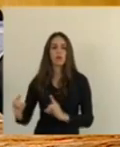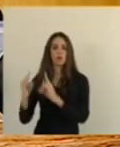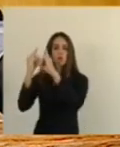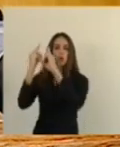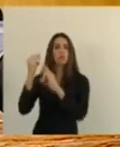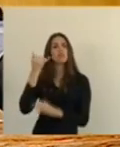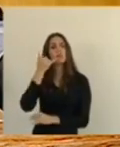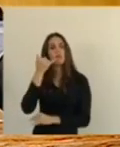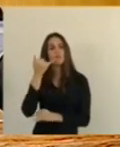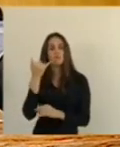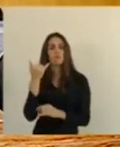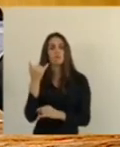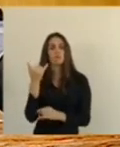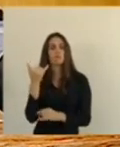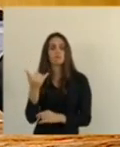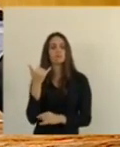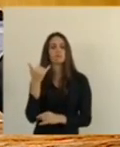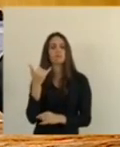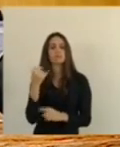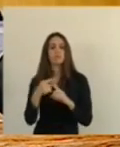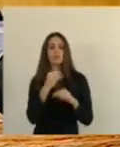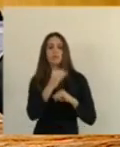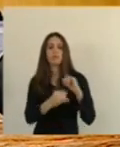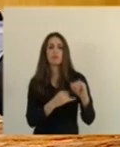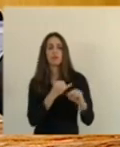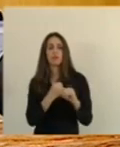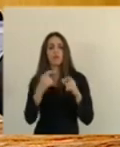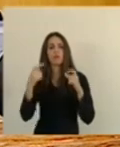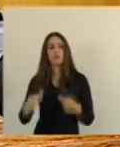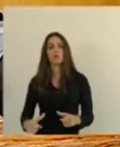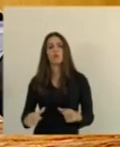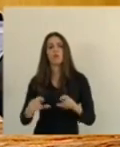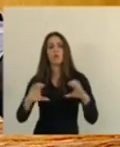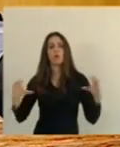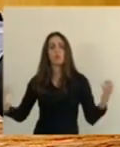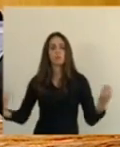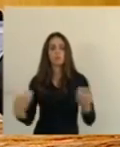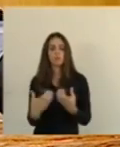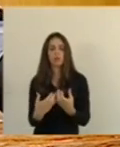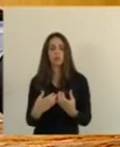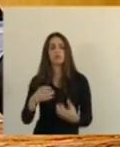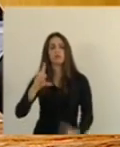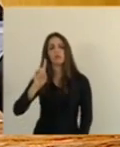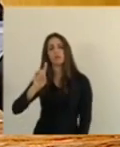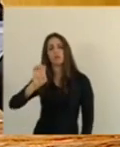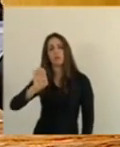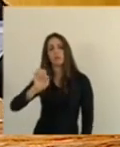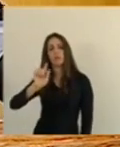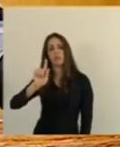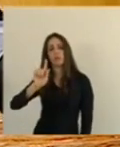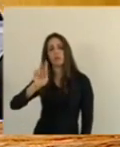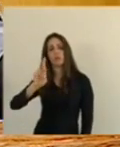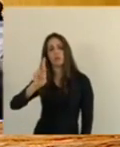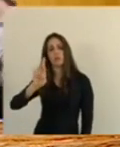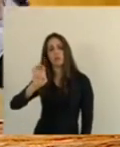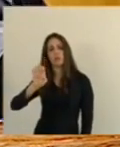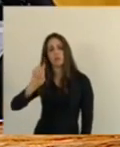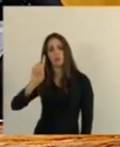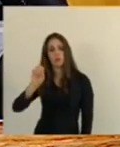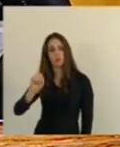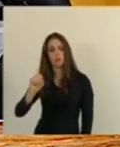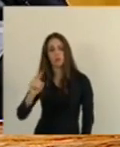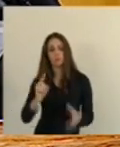telefonia móvel, de internet, na comunidade do degredo. Essa comunidade é uma comunidade que está muito